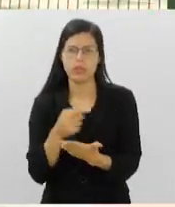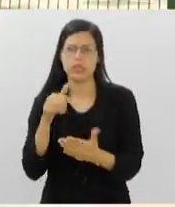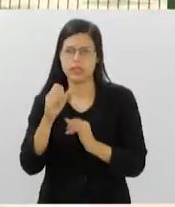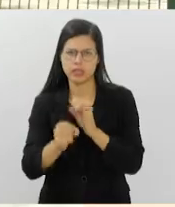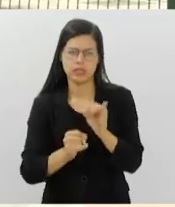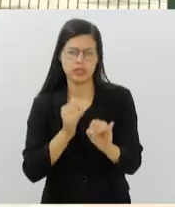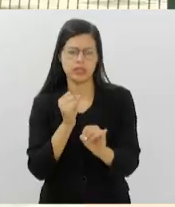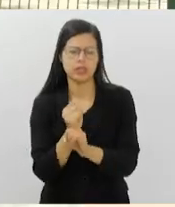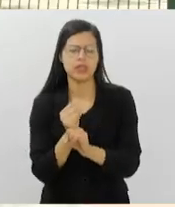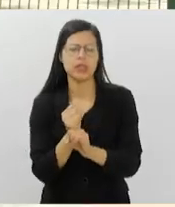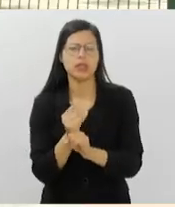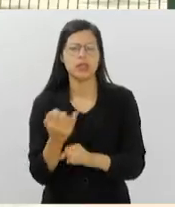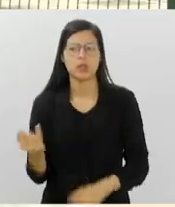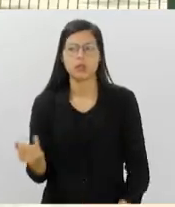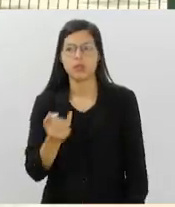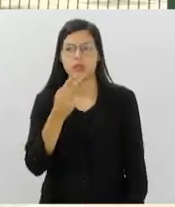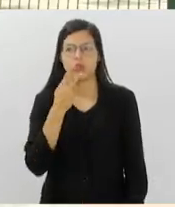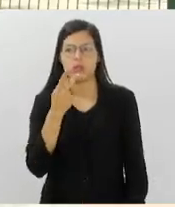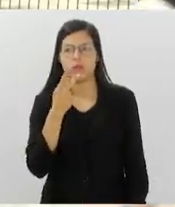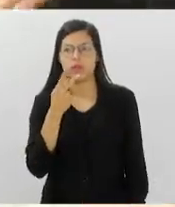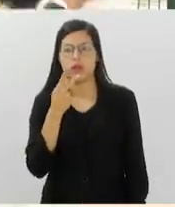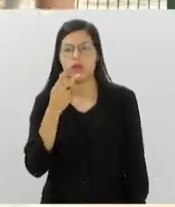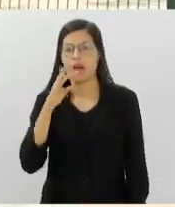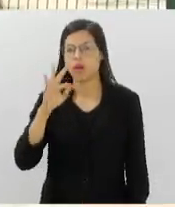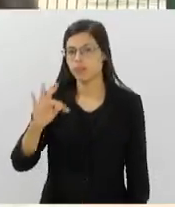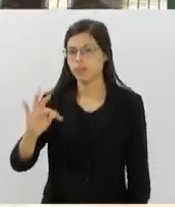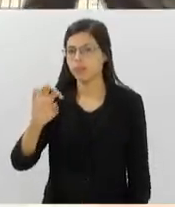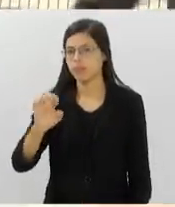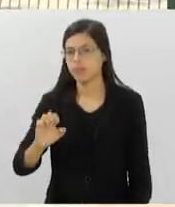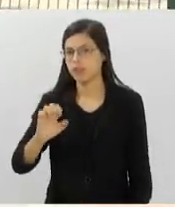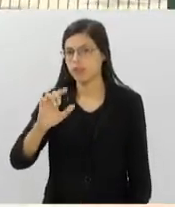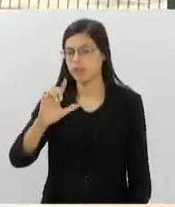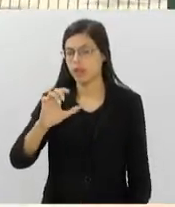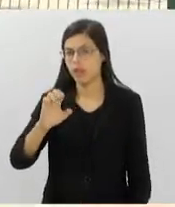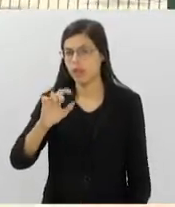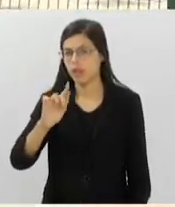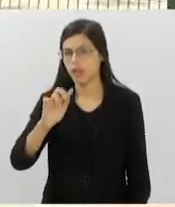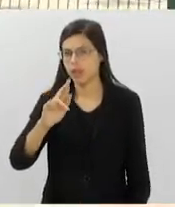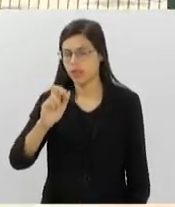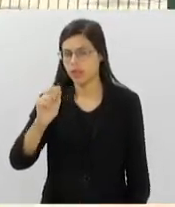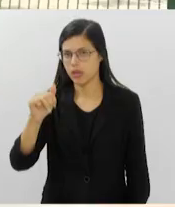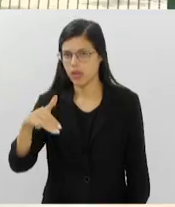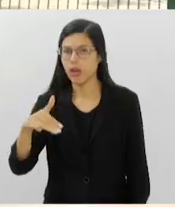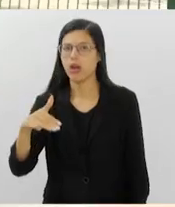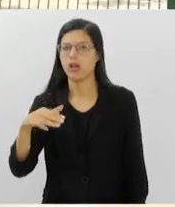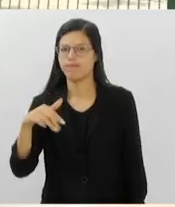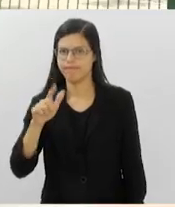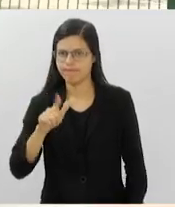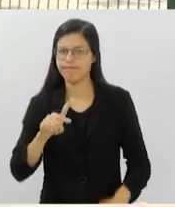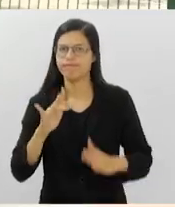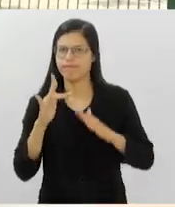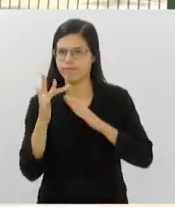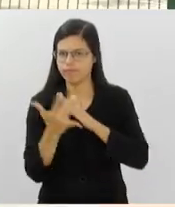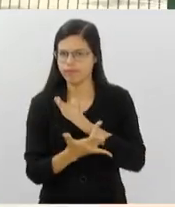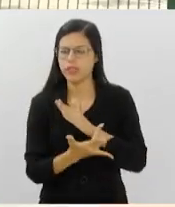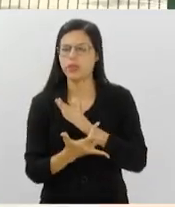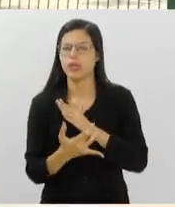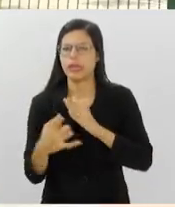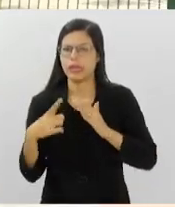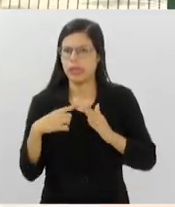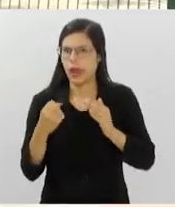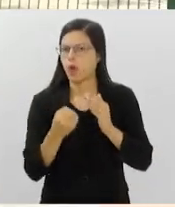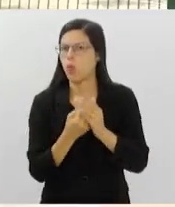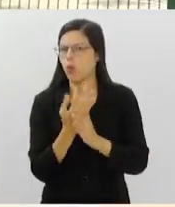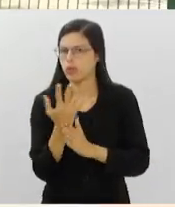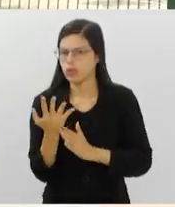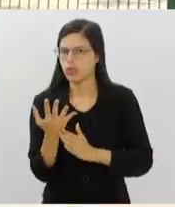que vale a pena destacar que, por exemplo, o Telegram é uma das plataformas em que há um maior número de desinformação,